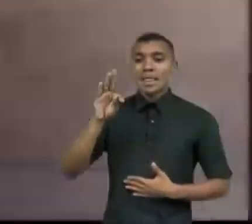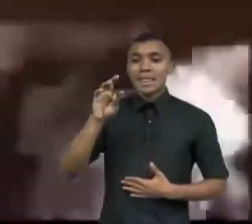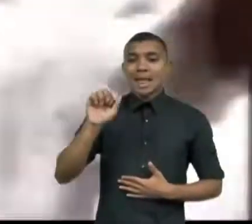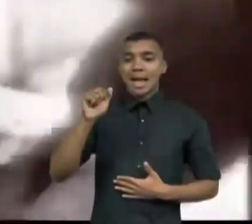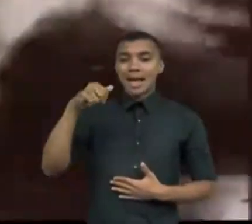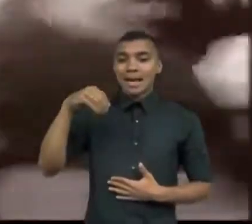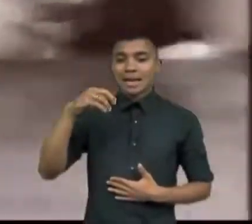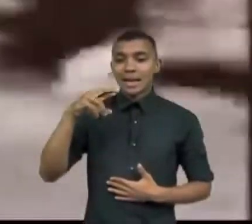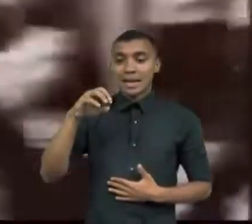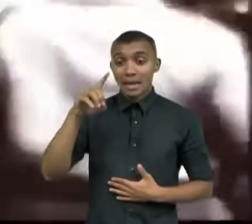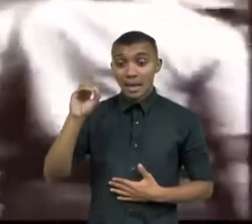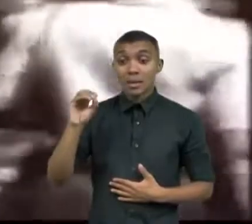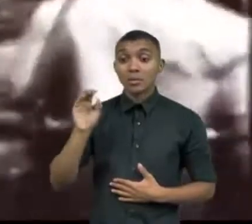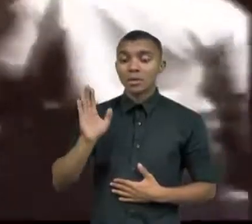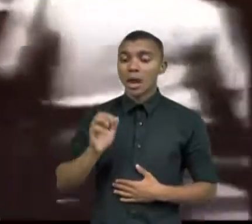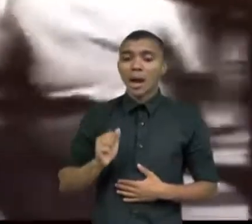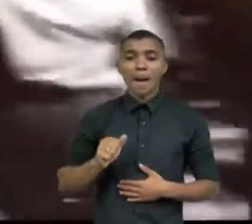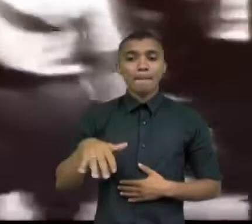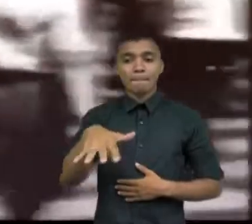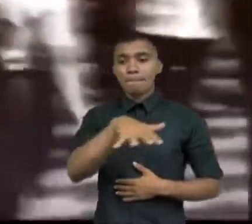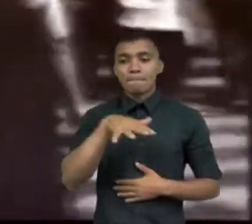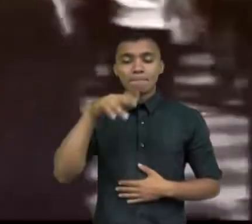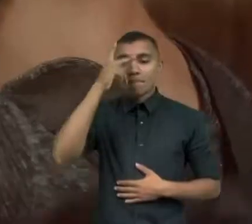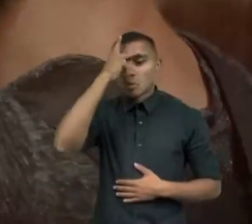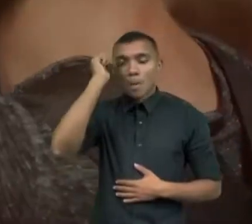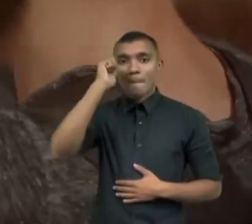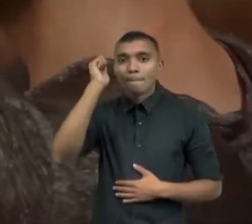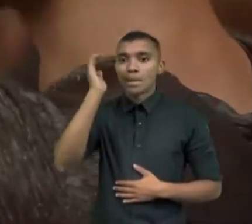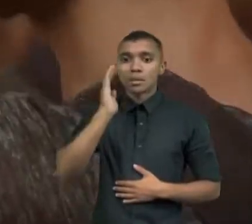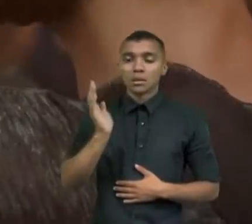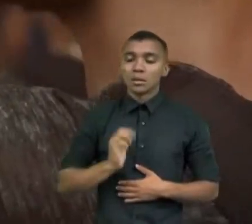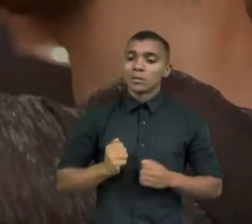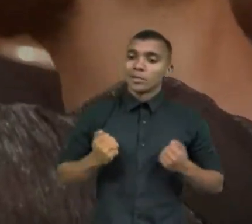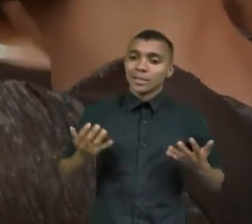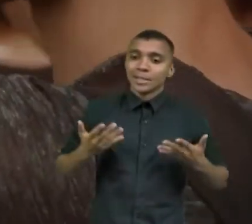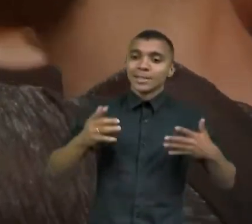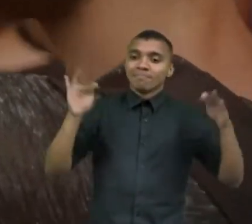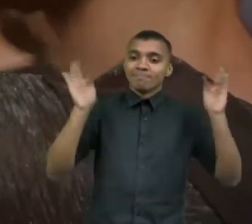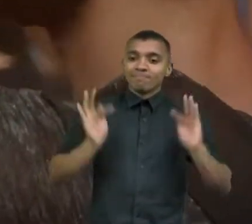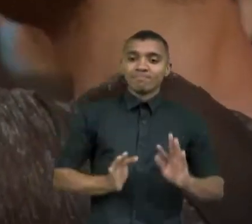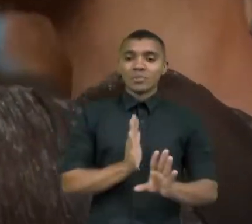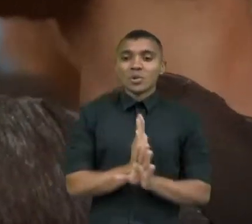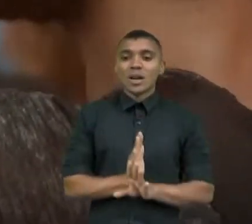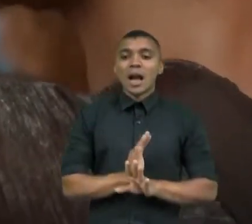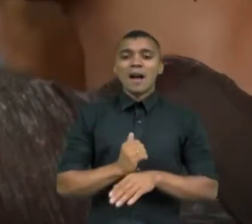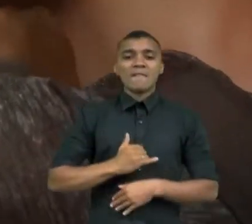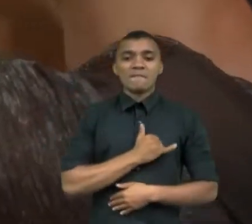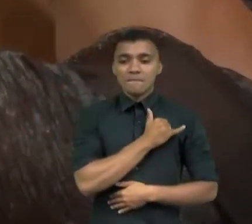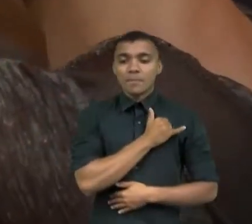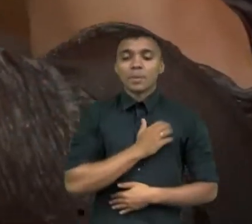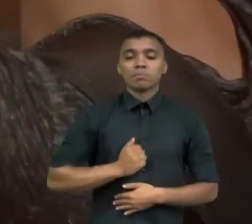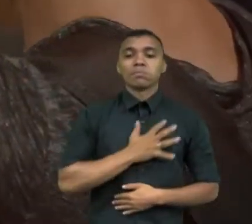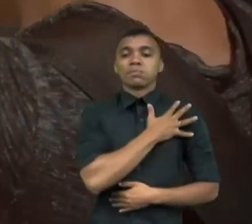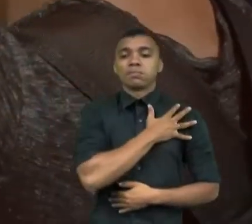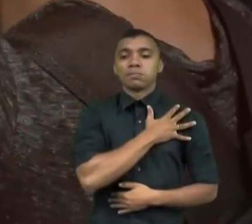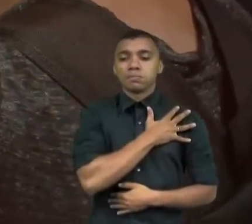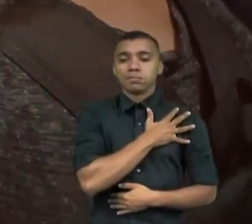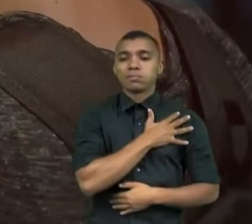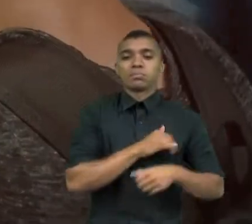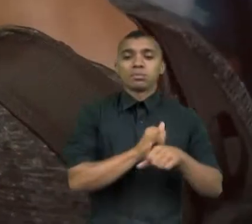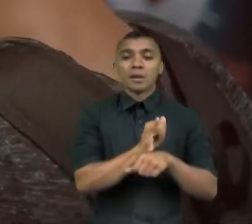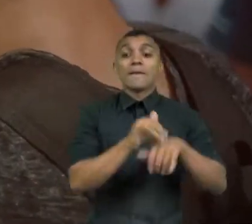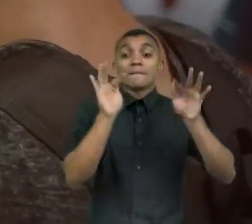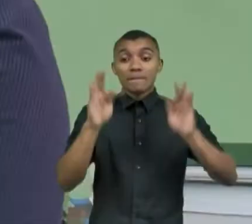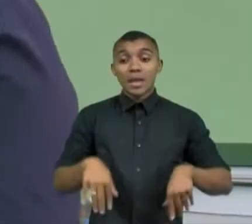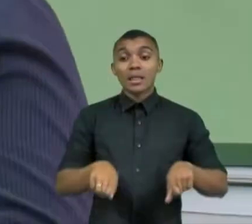entusiasmou a maioria dos brasileiros, marcando o fim do regime militar e o início da redemocratização do país.